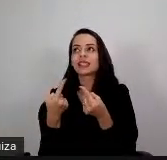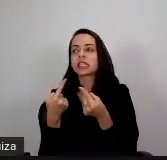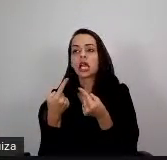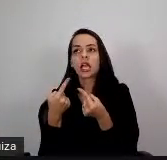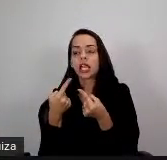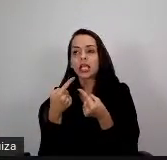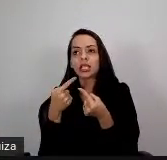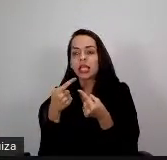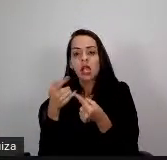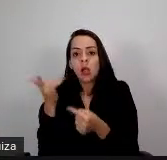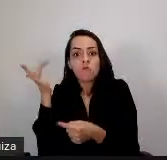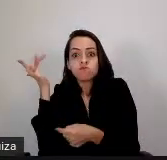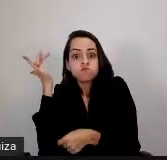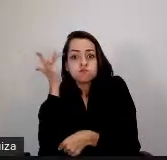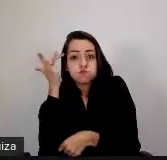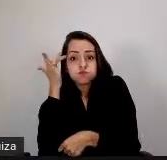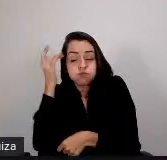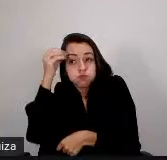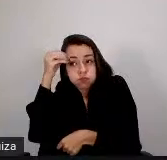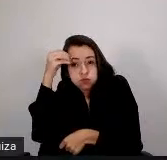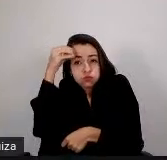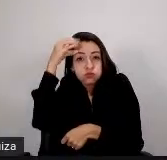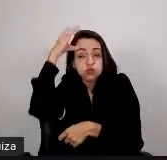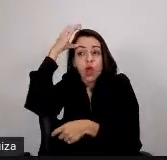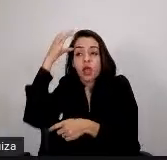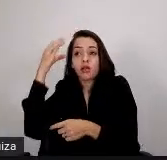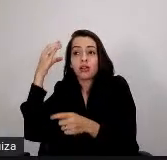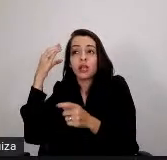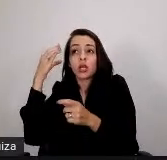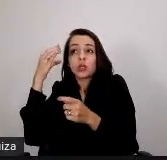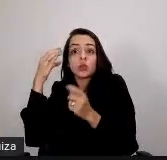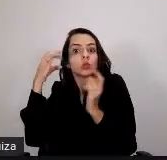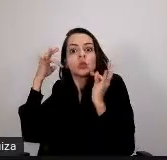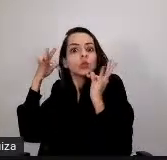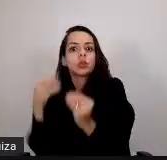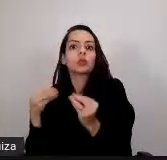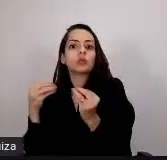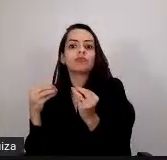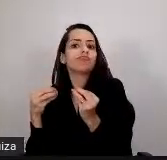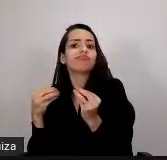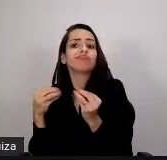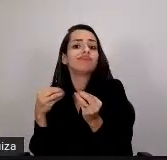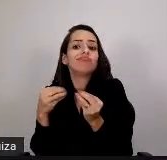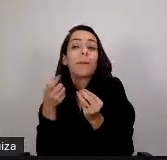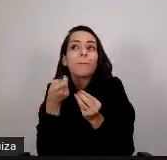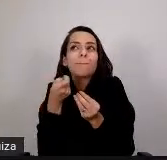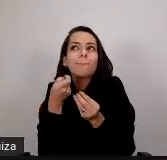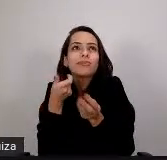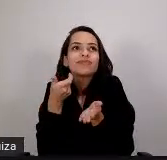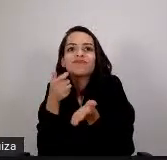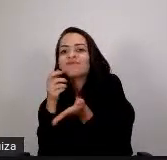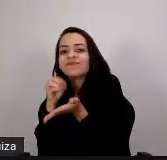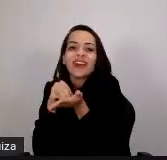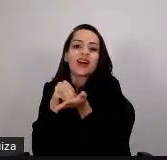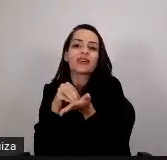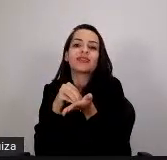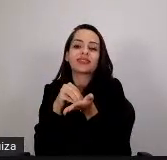ensino traz para a gente, que o processo de aprendizagem traz para a gente. E esse curso, ele vem